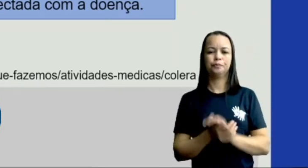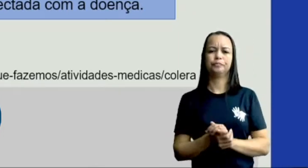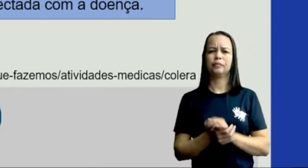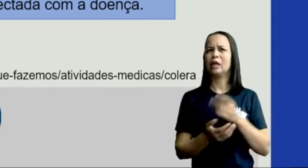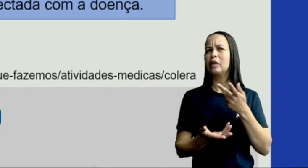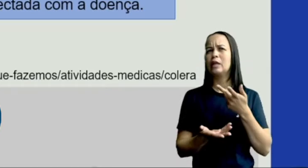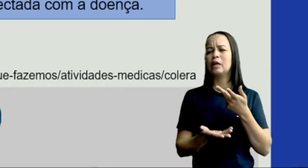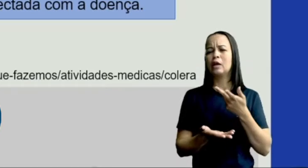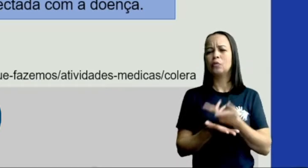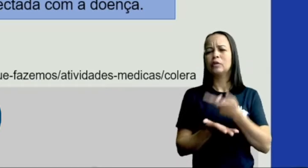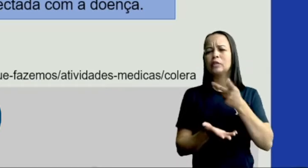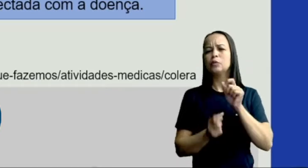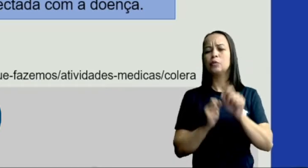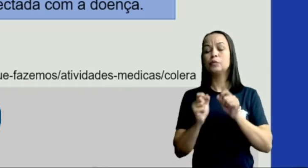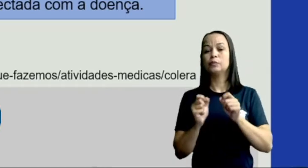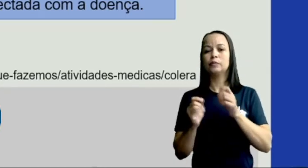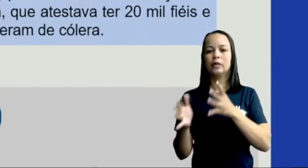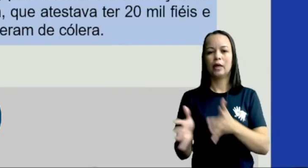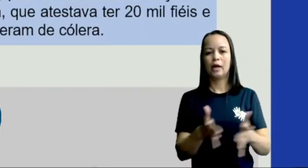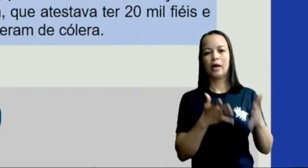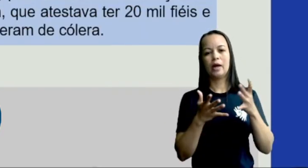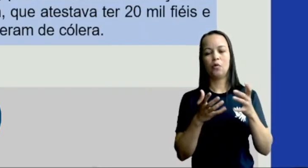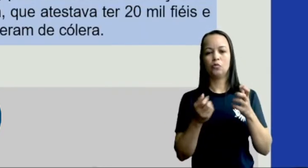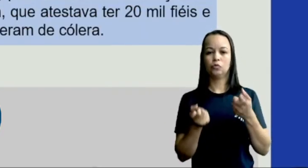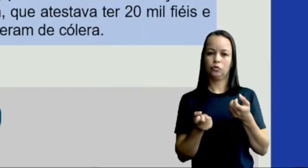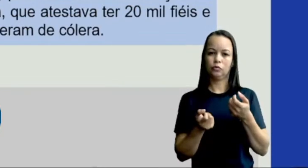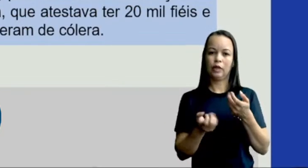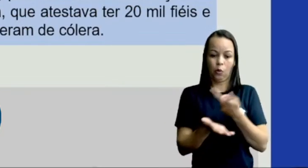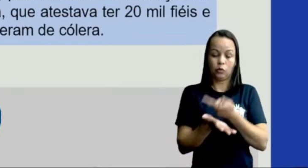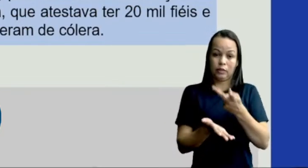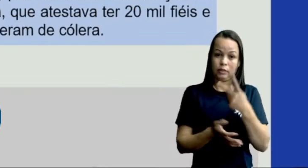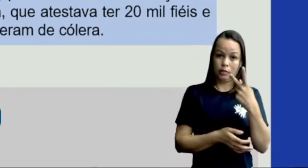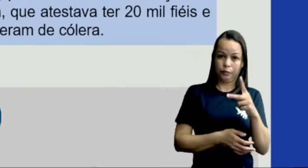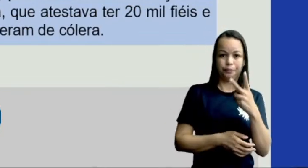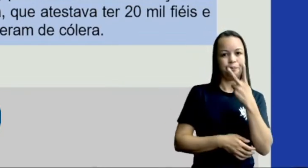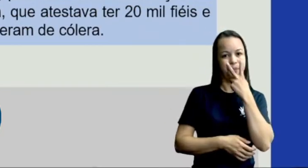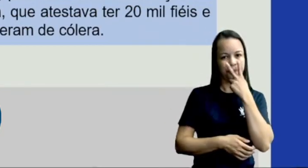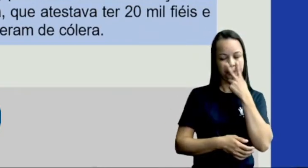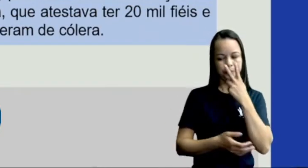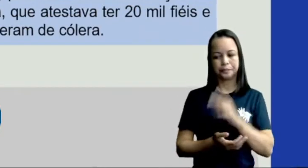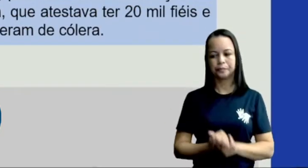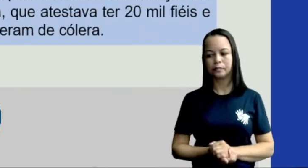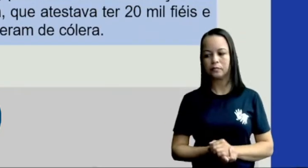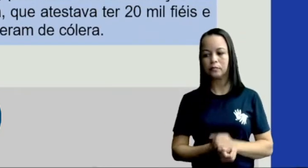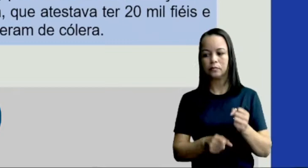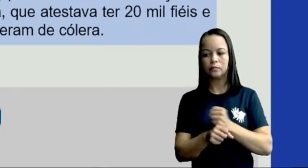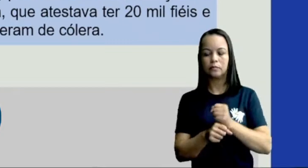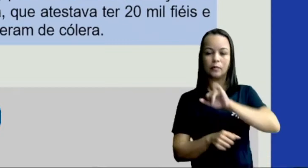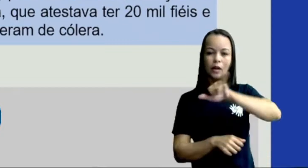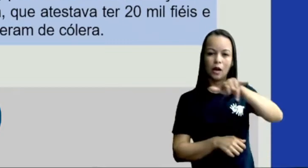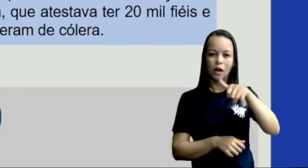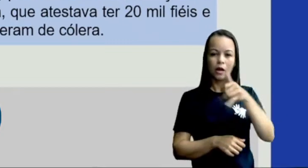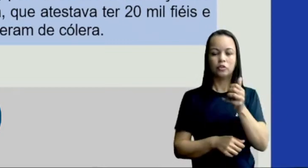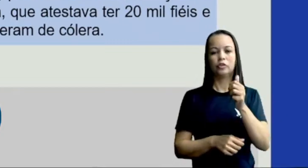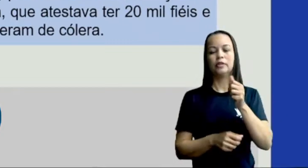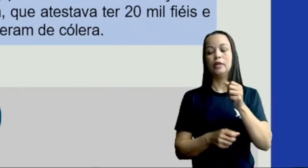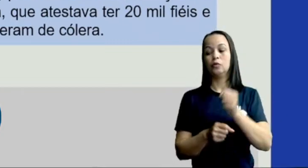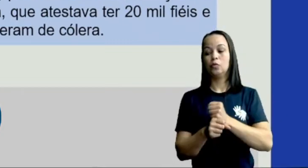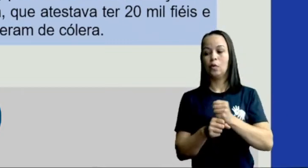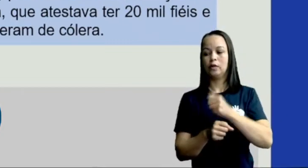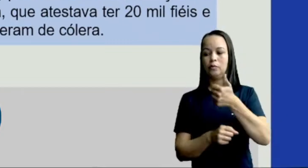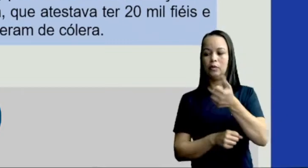Tem a ver que foi justamente o surto que aconteceu em Vitória de Santo Antão. Em janeiro de 1856,